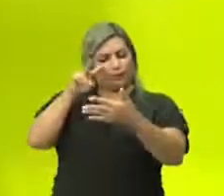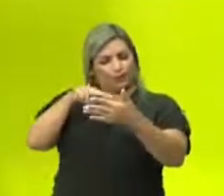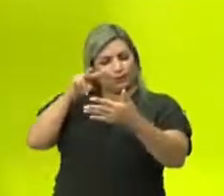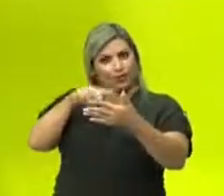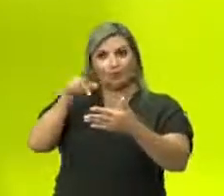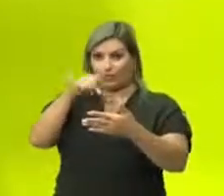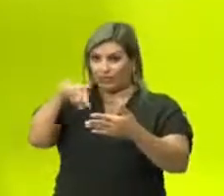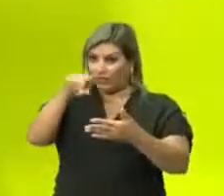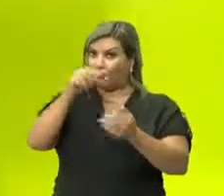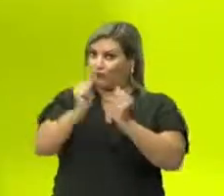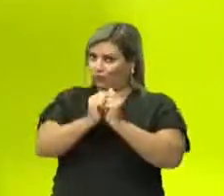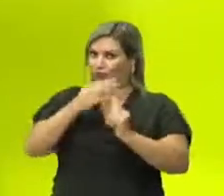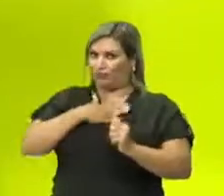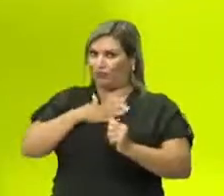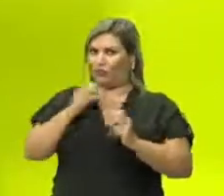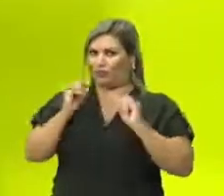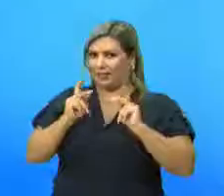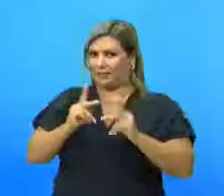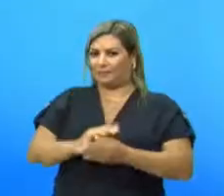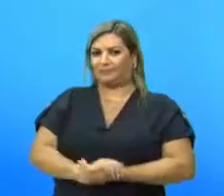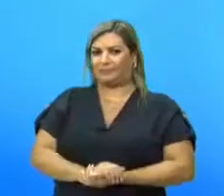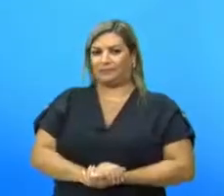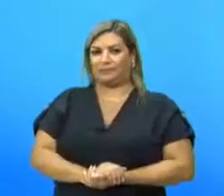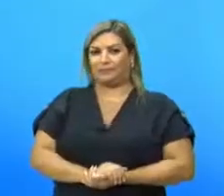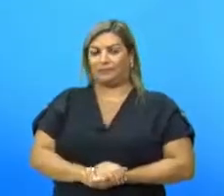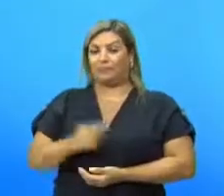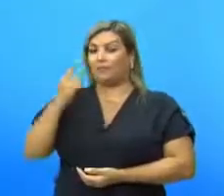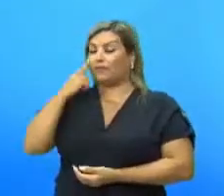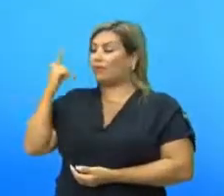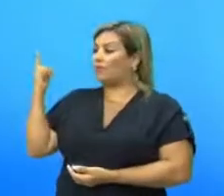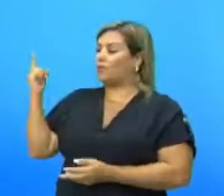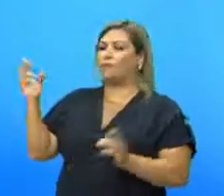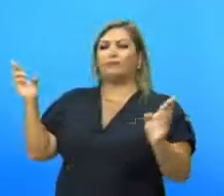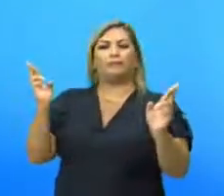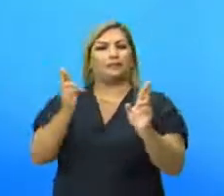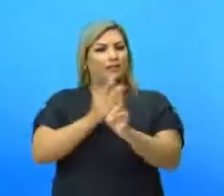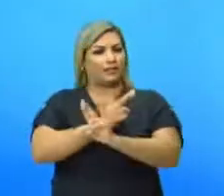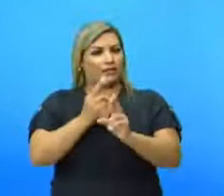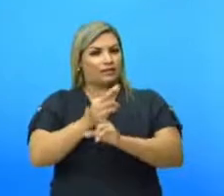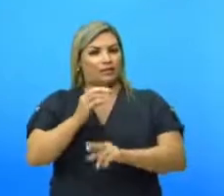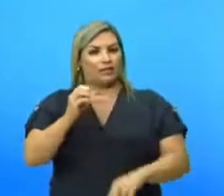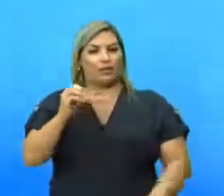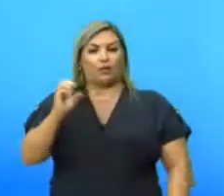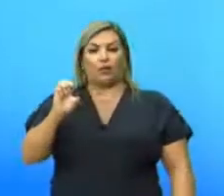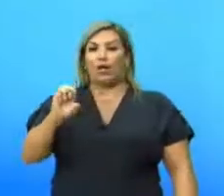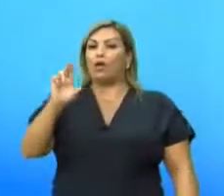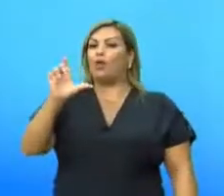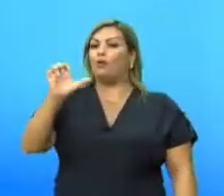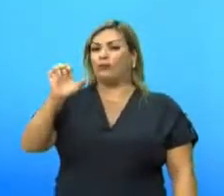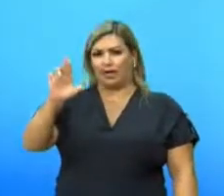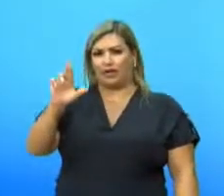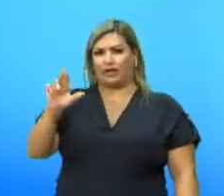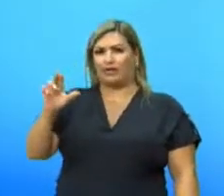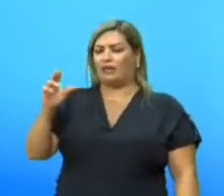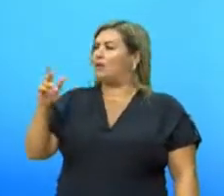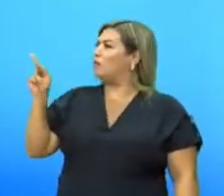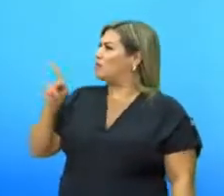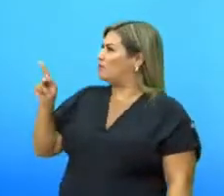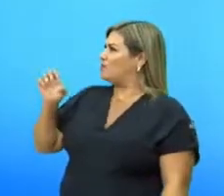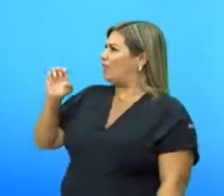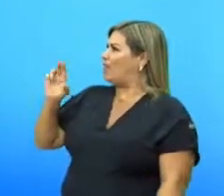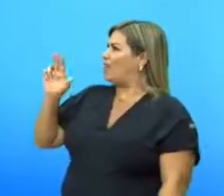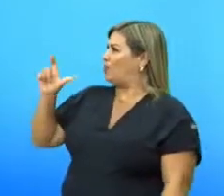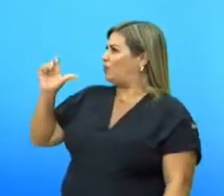e você vai ler junto comigo, tá bom? Então vamos lá? Tá aqui, Relação de Euler. Professor, mas tá escrito Euler.